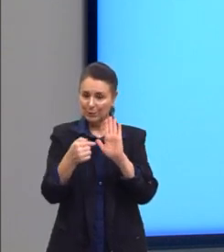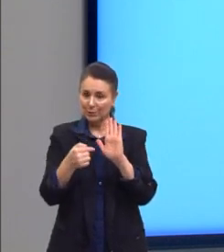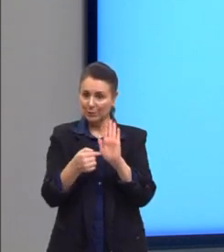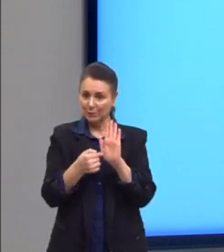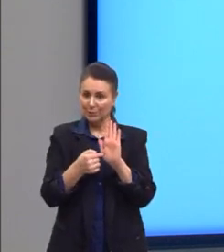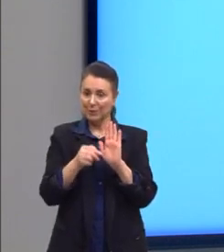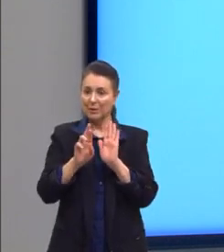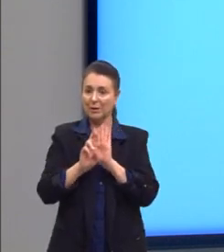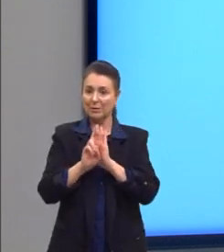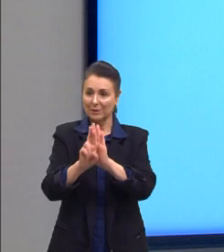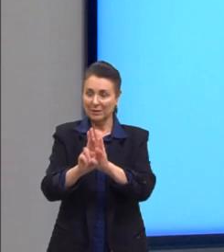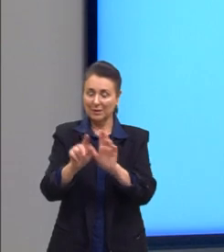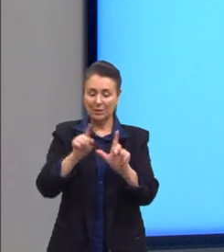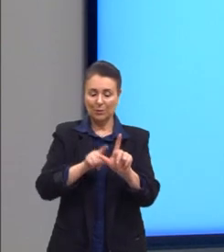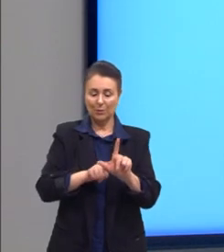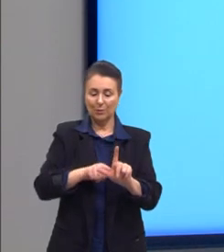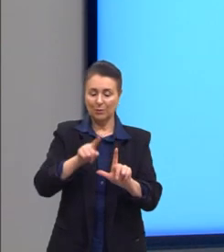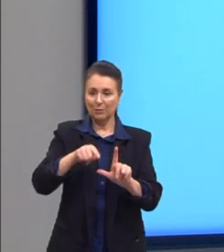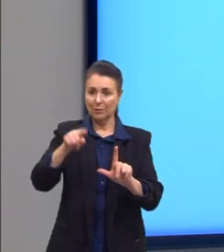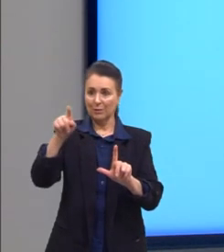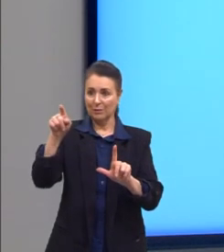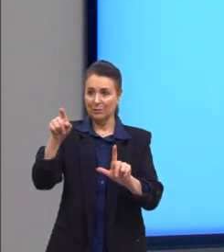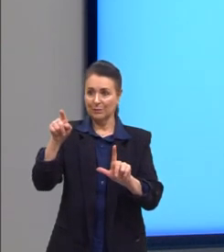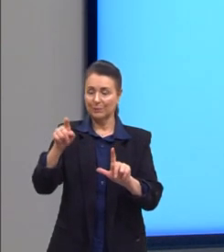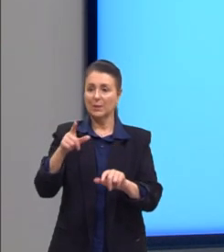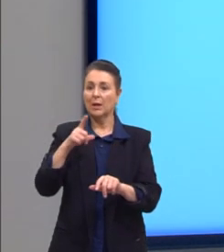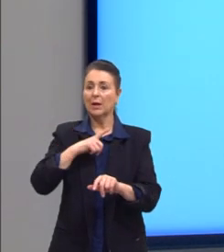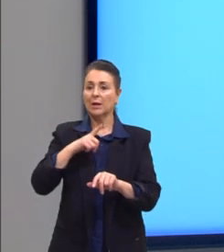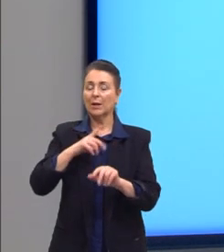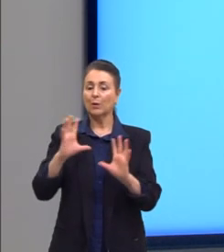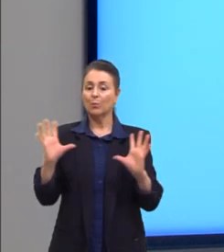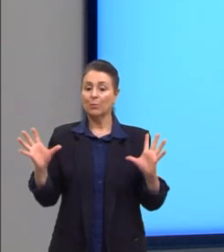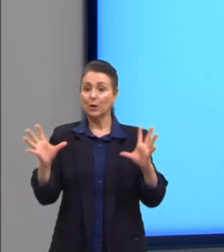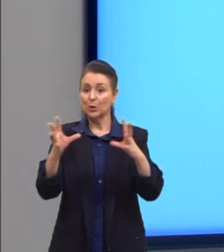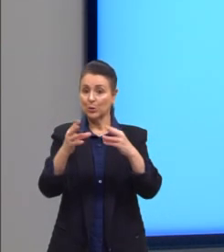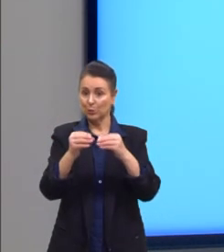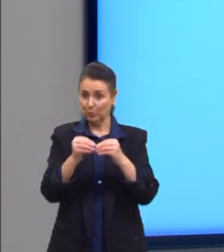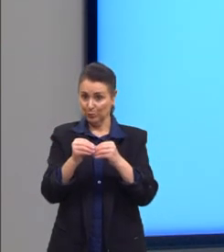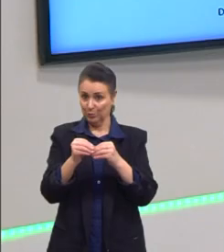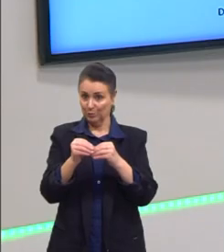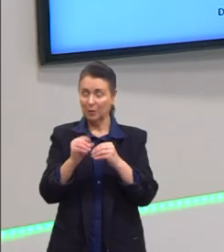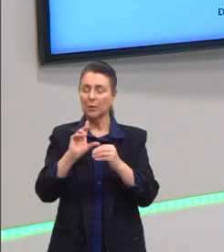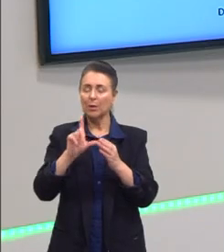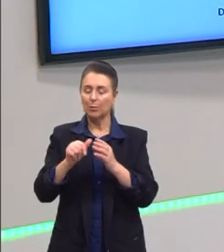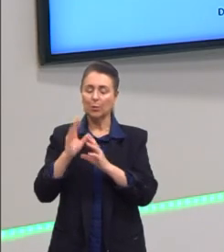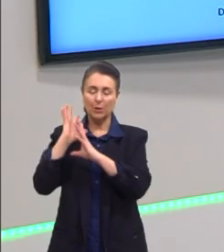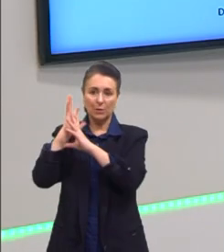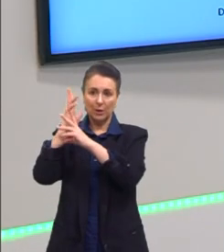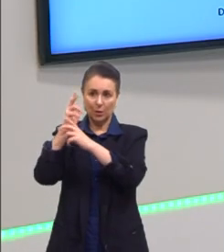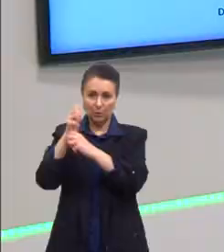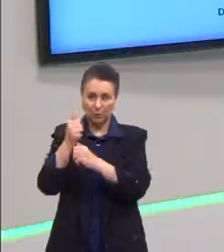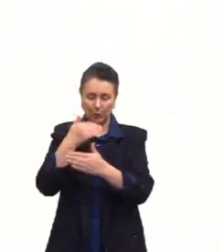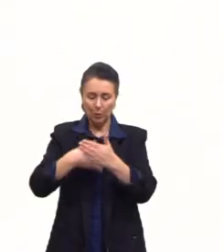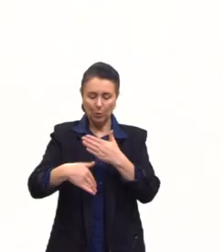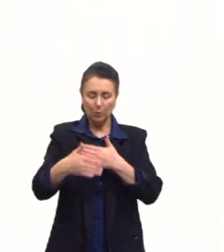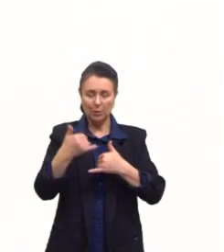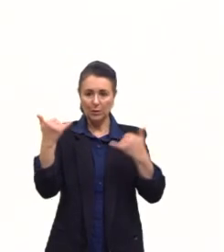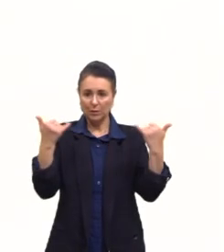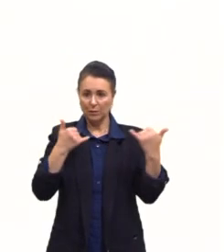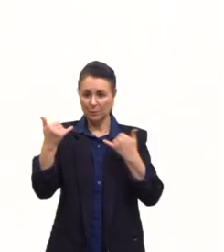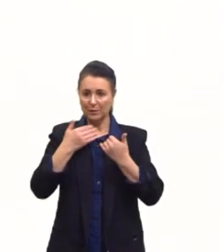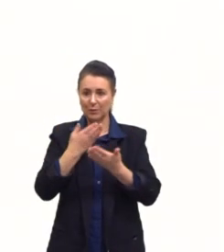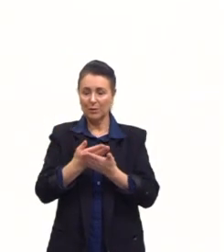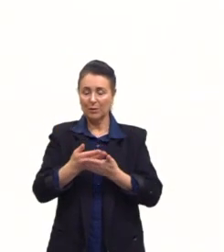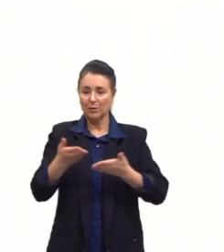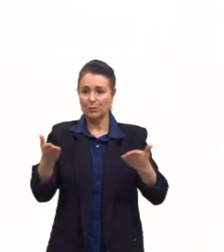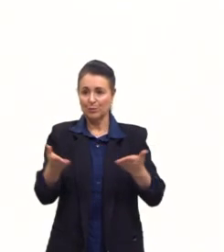representação do nosso gráfico. Aqui eu deixei um resuminho, então depois vocês podem retomar todas essas informações da aula